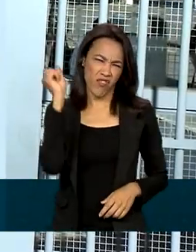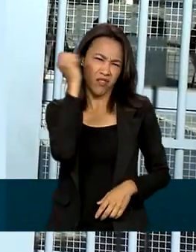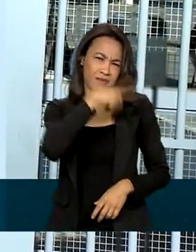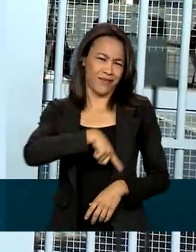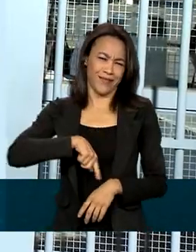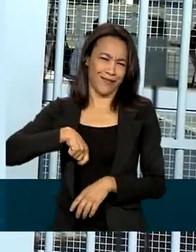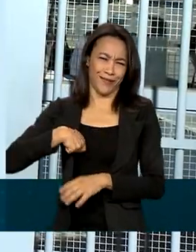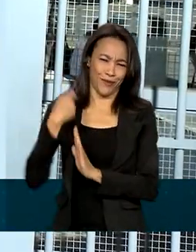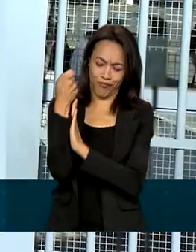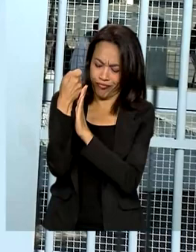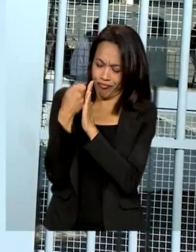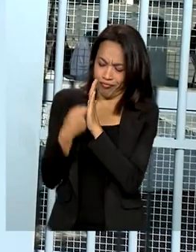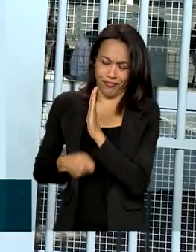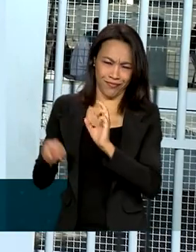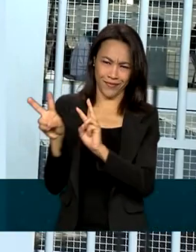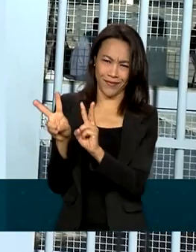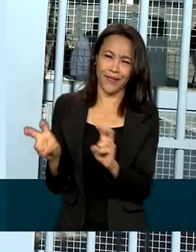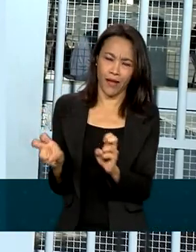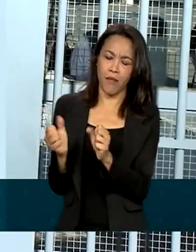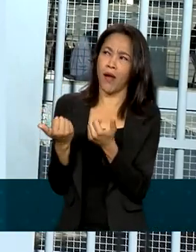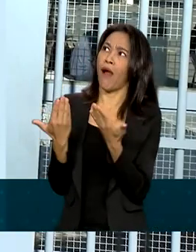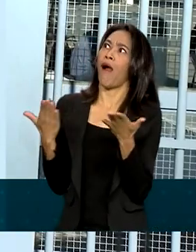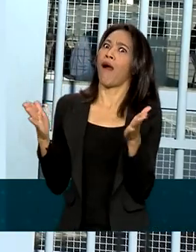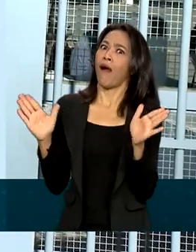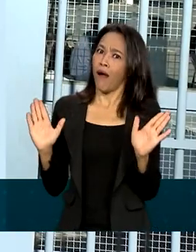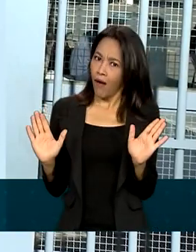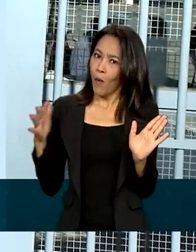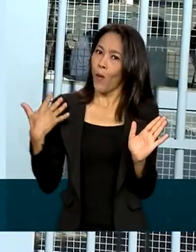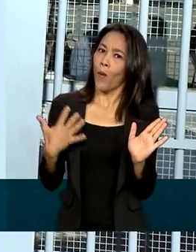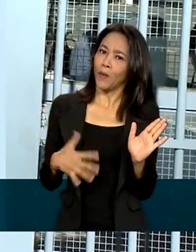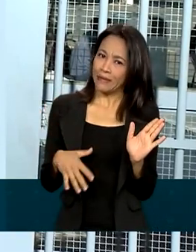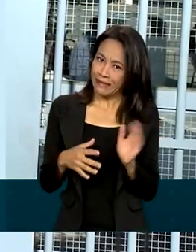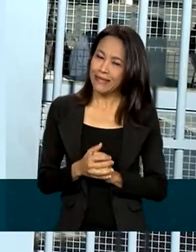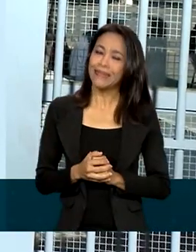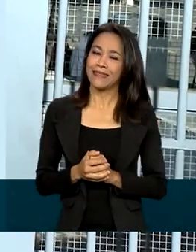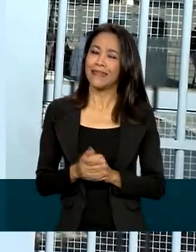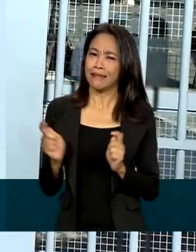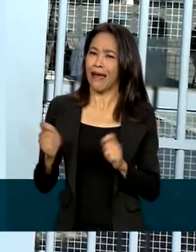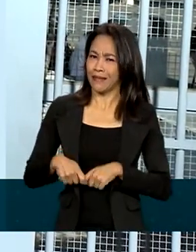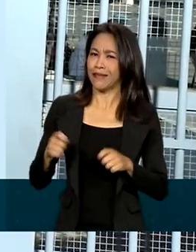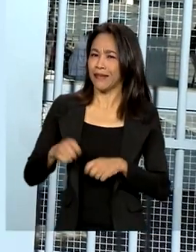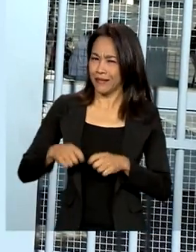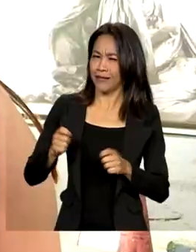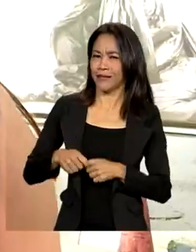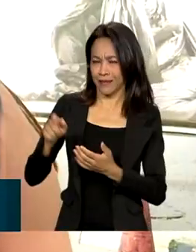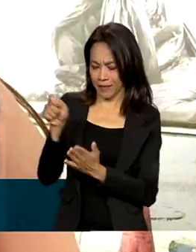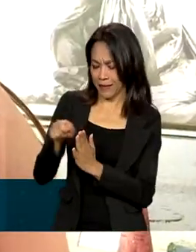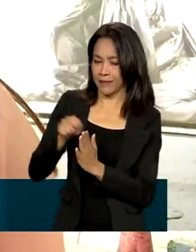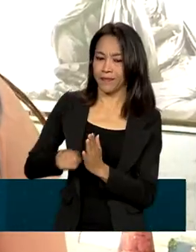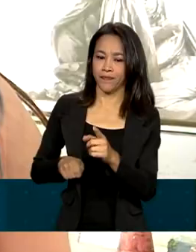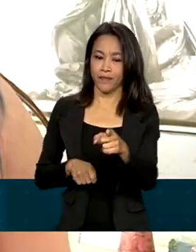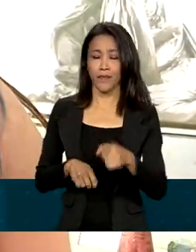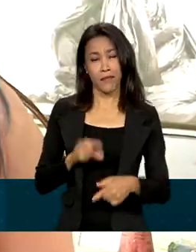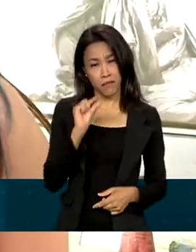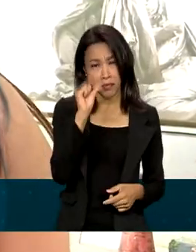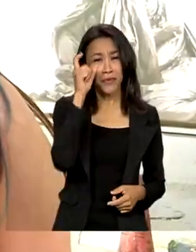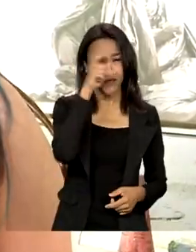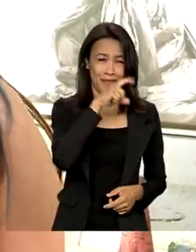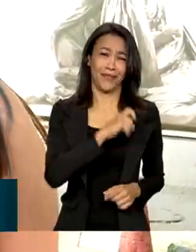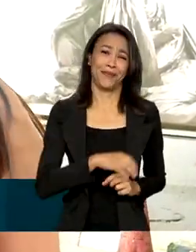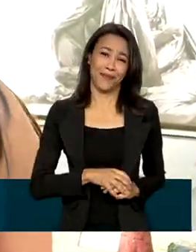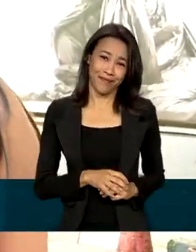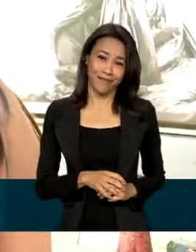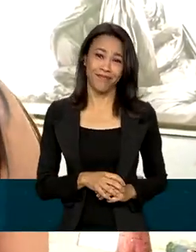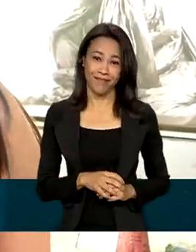escrever sobre, é um tema bem abrangente até e dá para você ter bastante repertório. Um pouco difícil, mas deu para